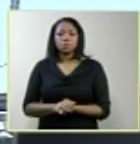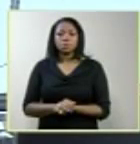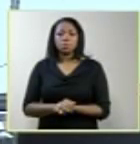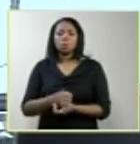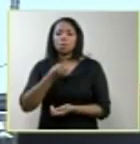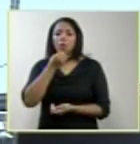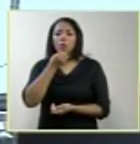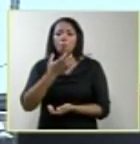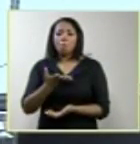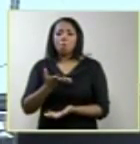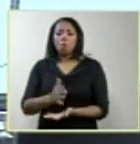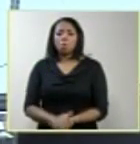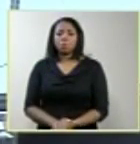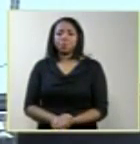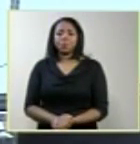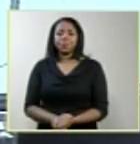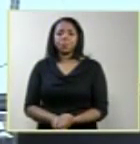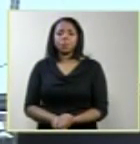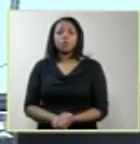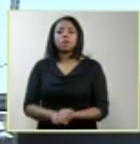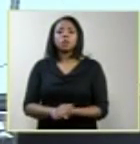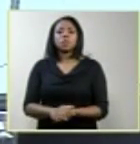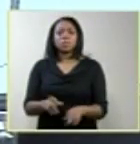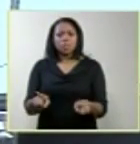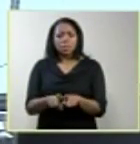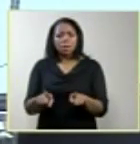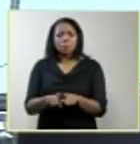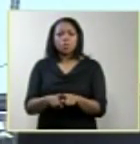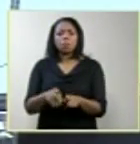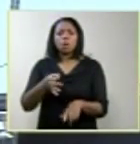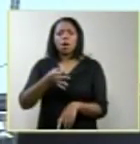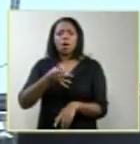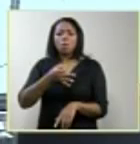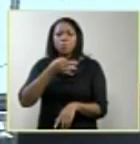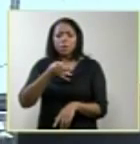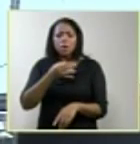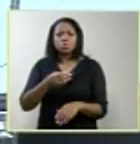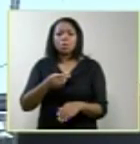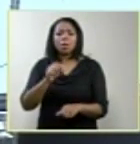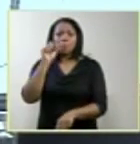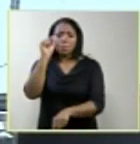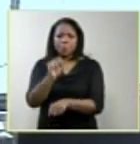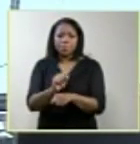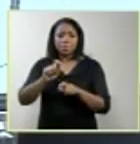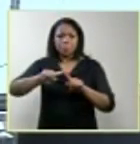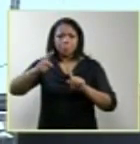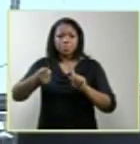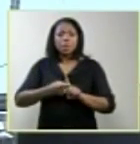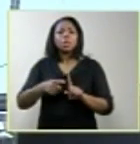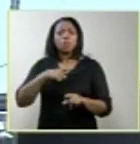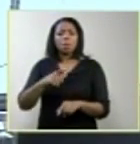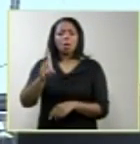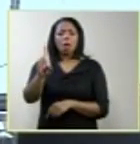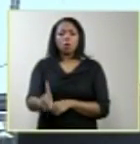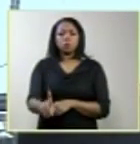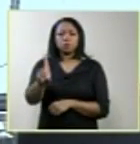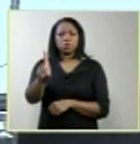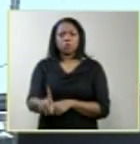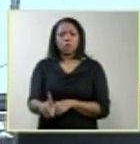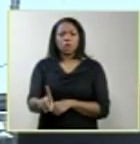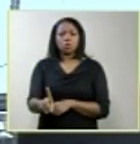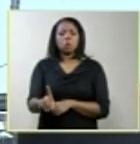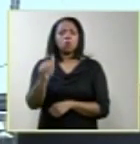Bem, diante disso, nós temos uma posição, interrupção da gestação com feto no encefálico, é um direito de cidadania, entendemos